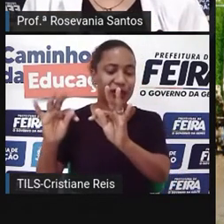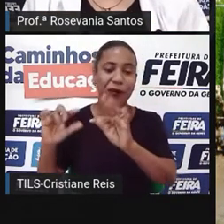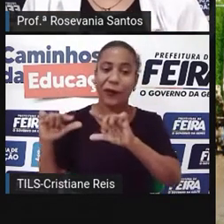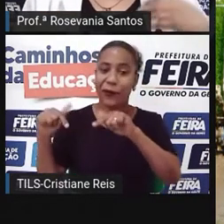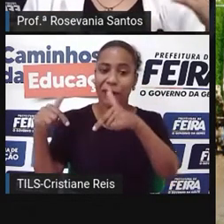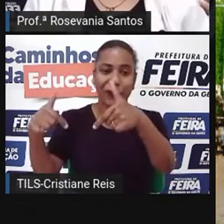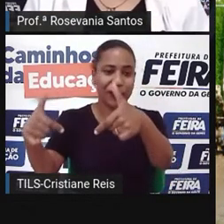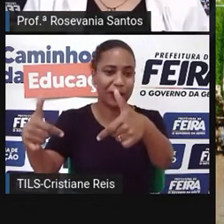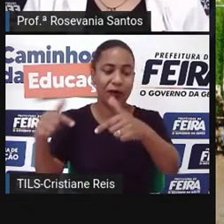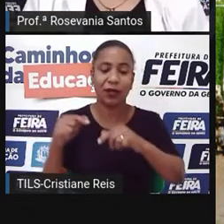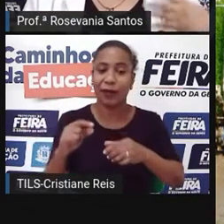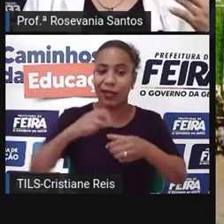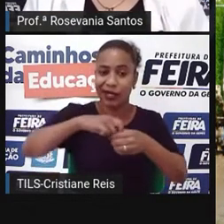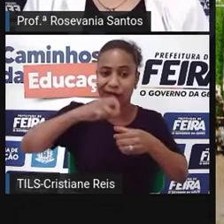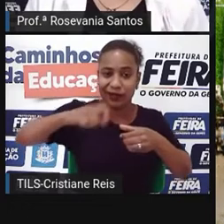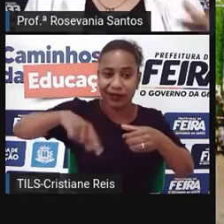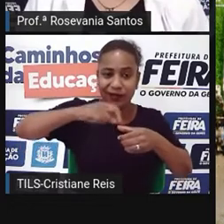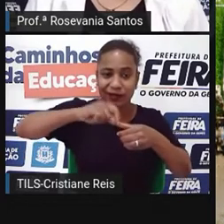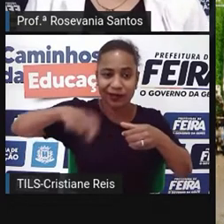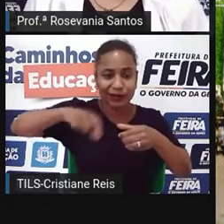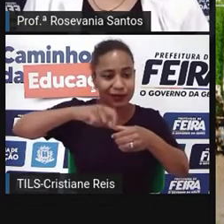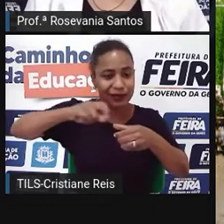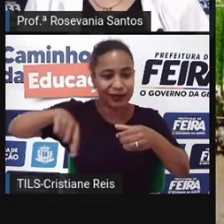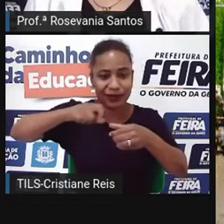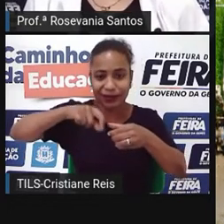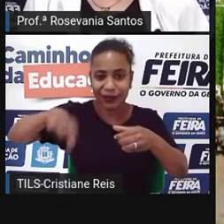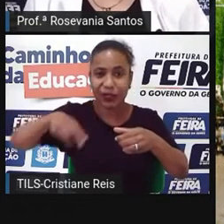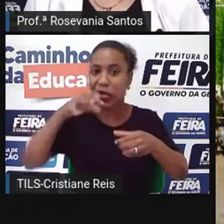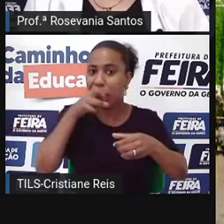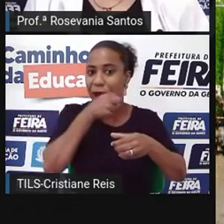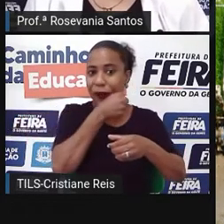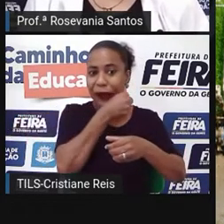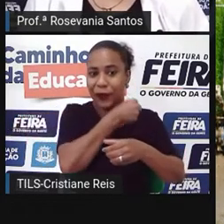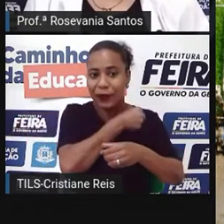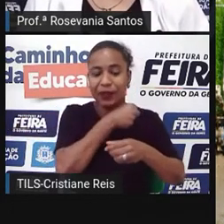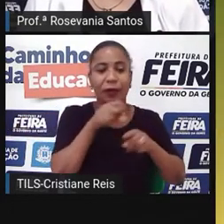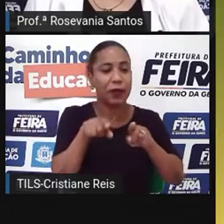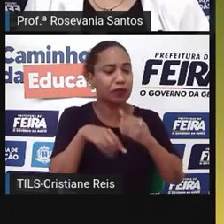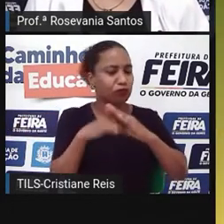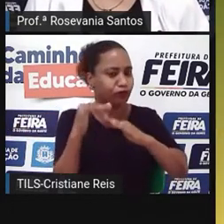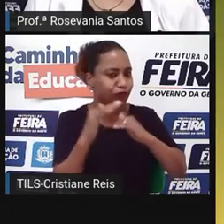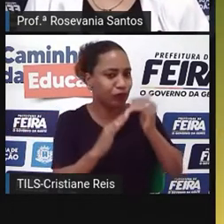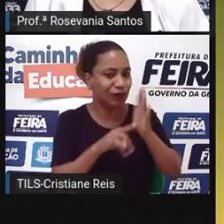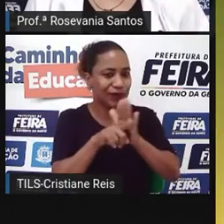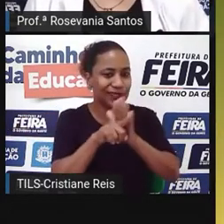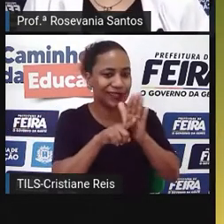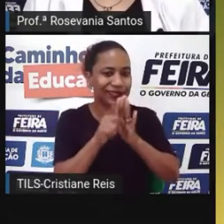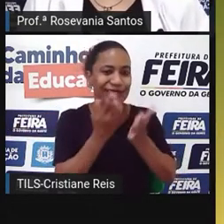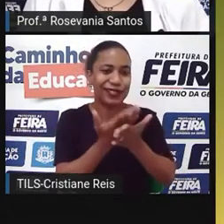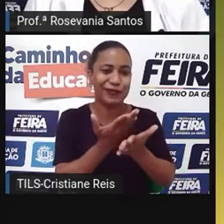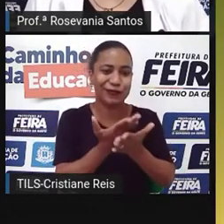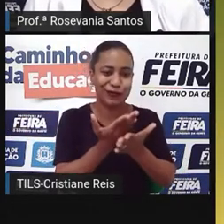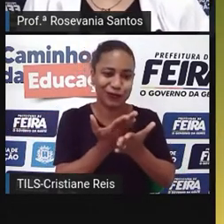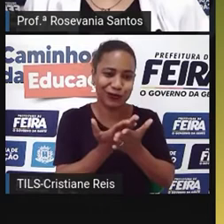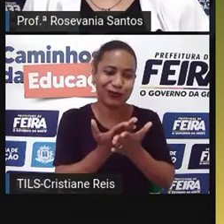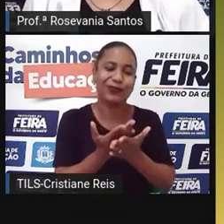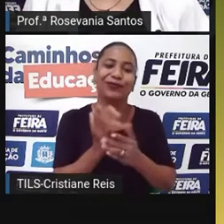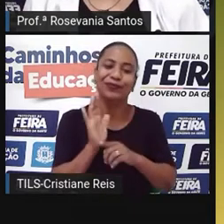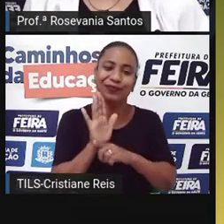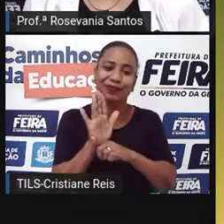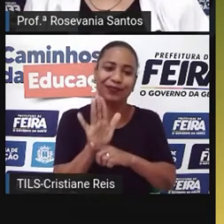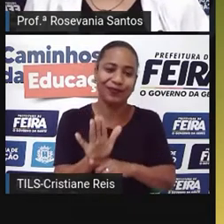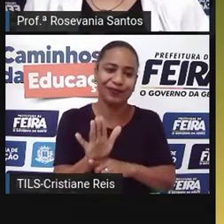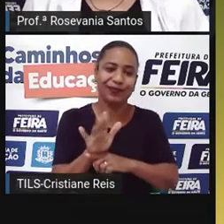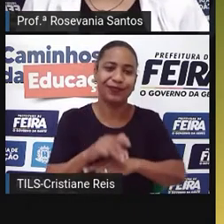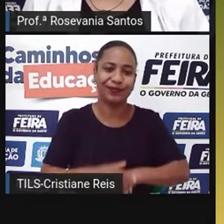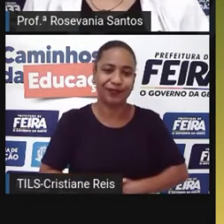profissionais que vão estudar ali o melhor manejo. aquilo, então, essa é a diferença. Então, a gente tem esses dois lados aí atuando. A gente não pode dizer